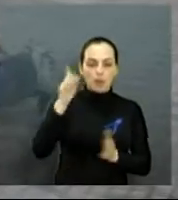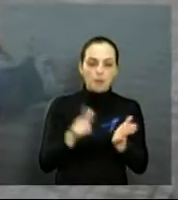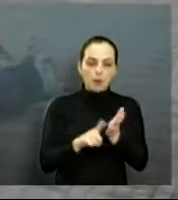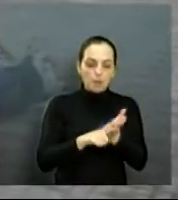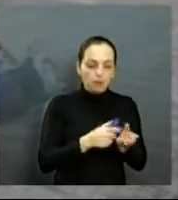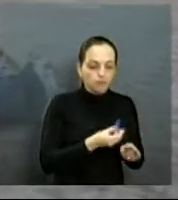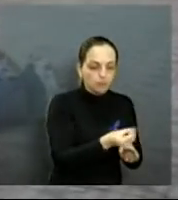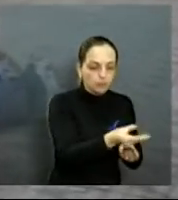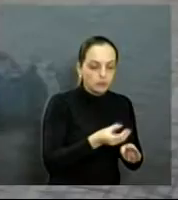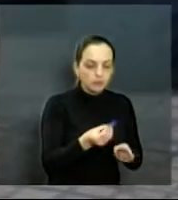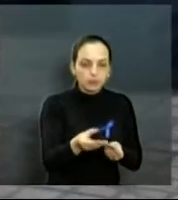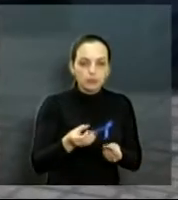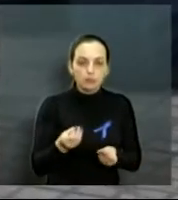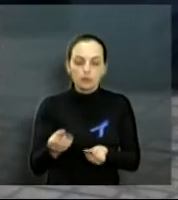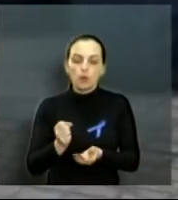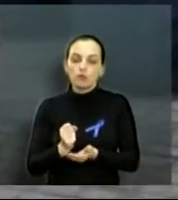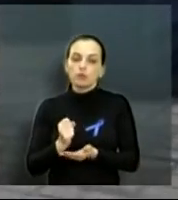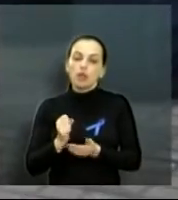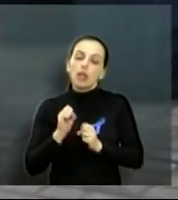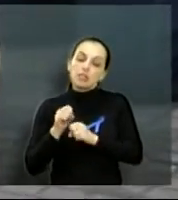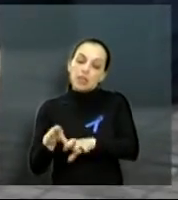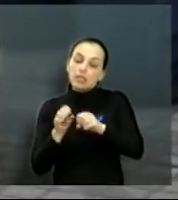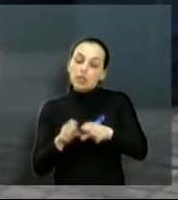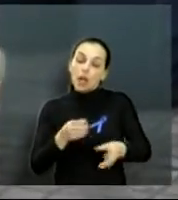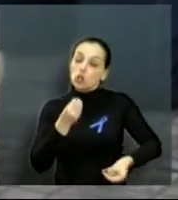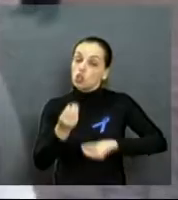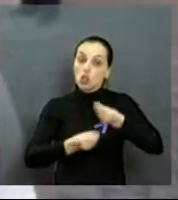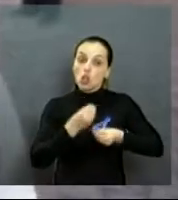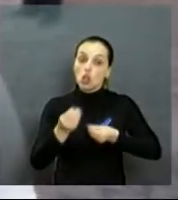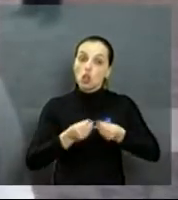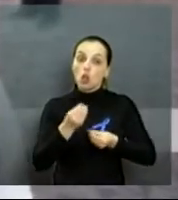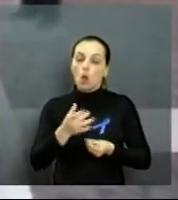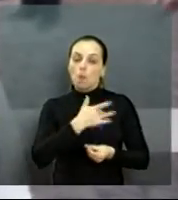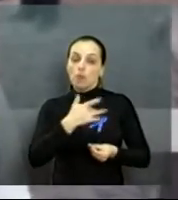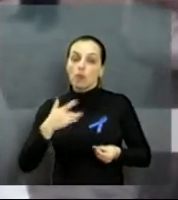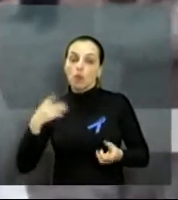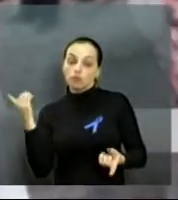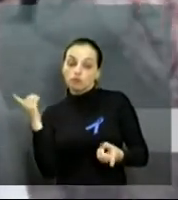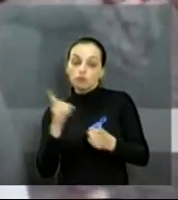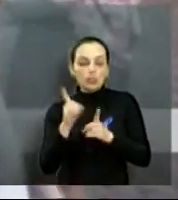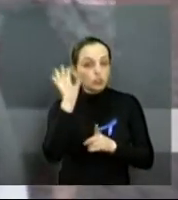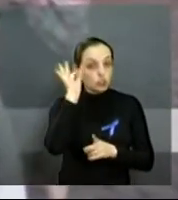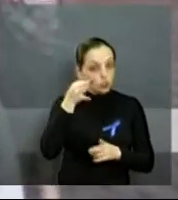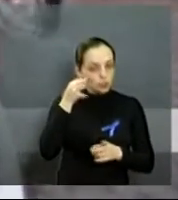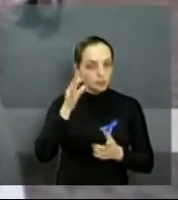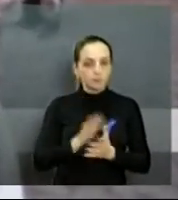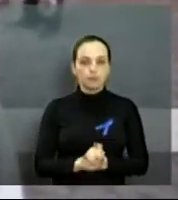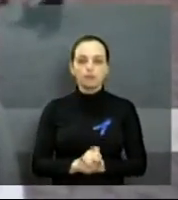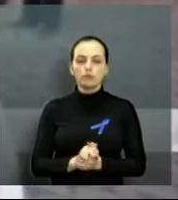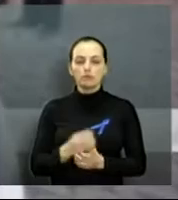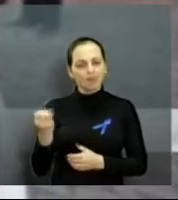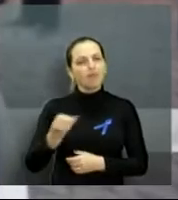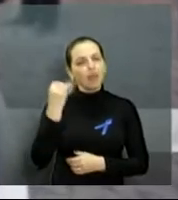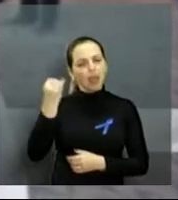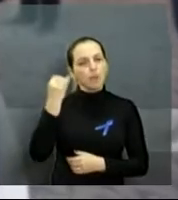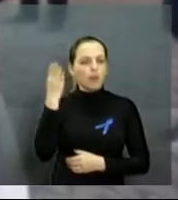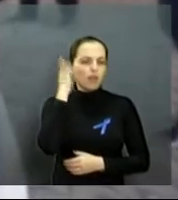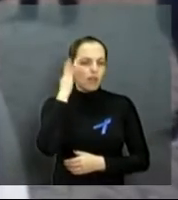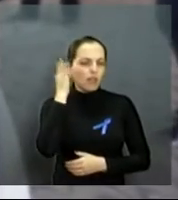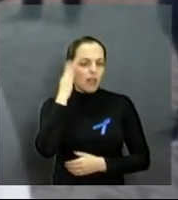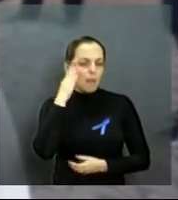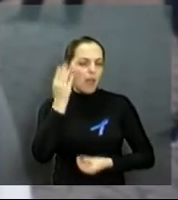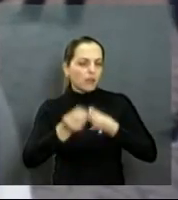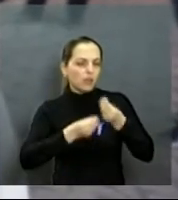ensinaram técnicas básicas que podem salvar vidas. Eu acho importante a gente aprender as manobras deles, que eles